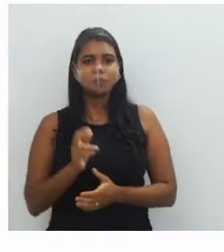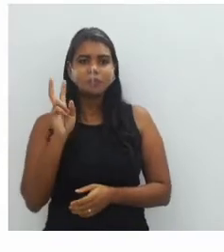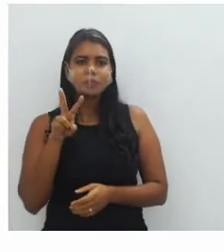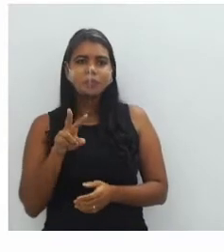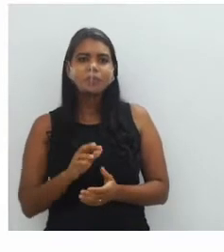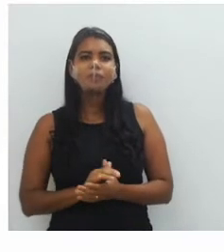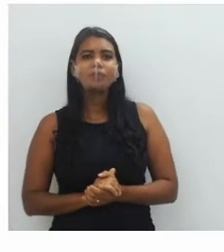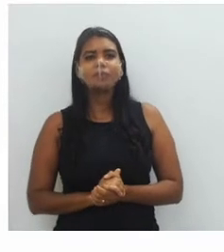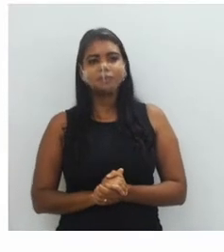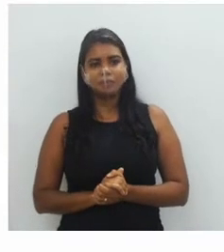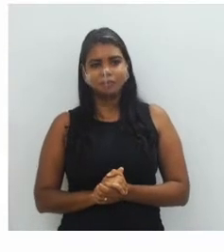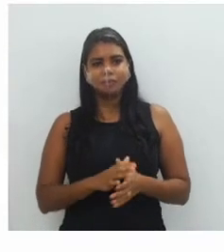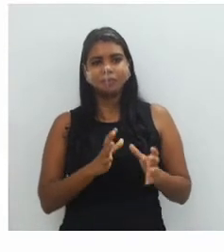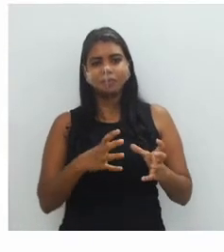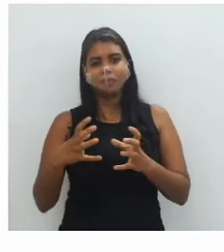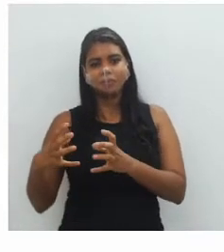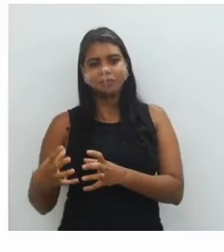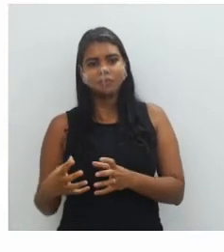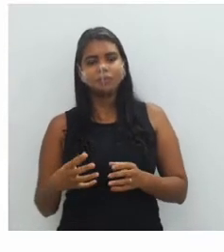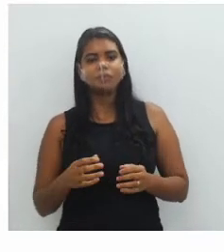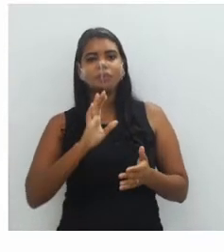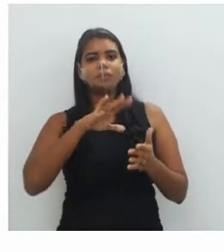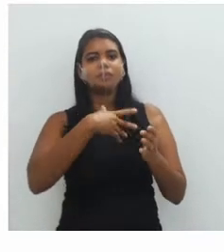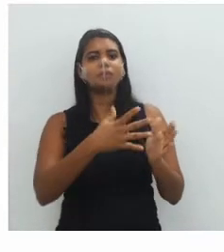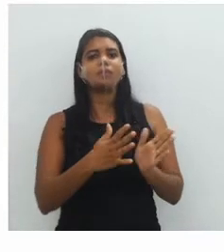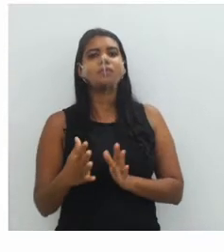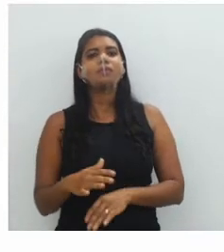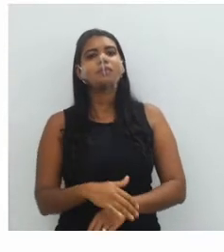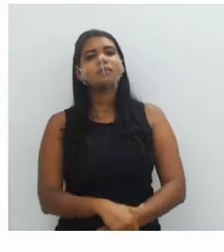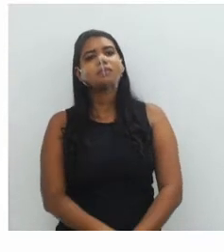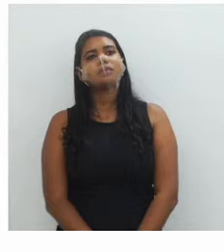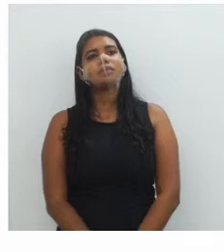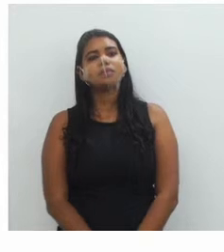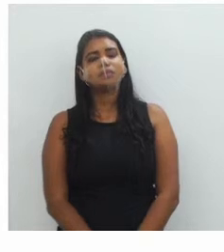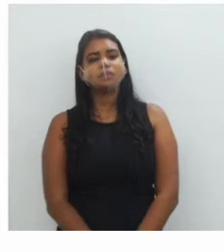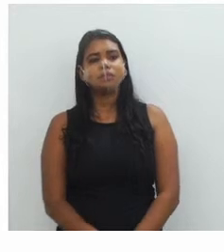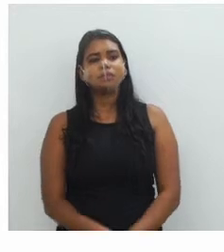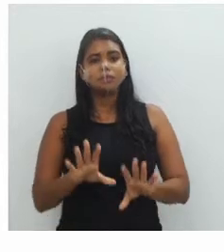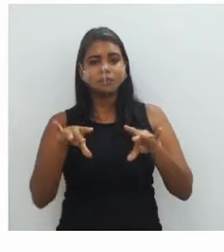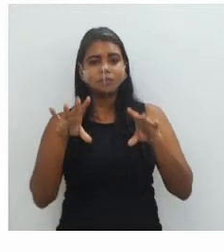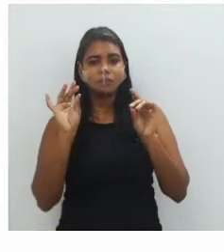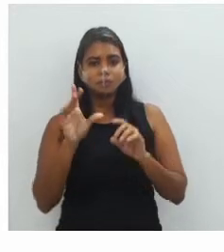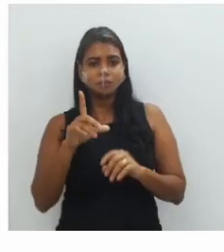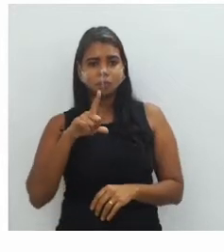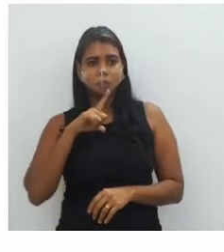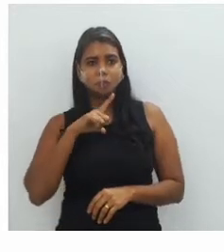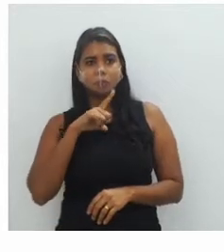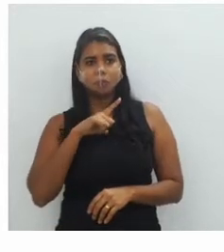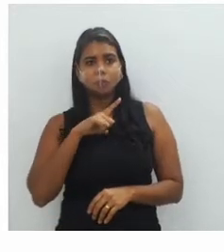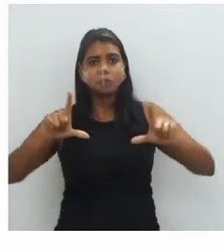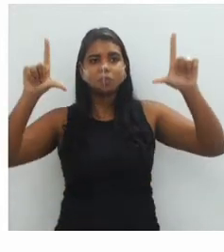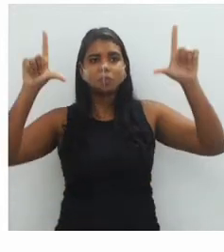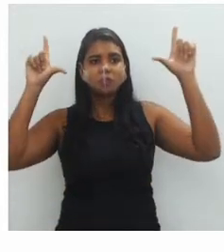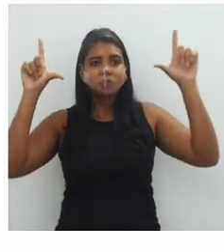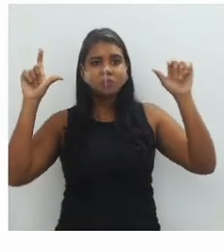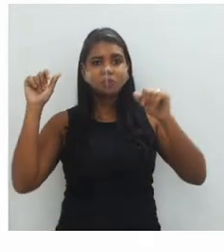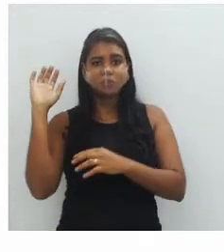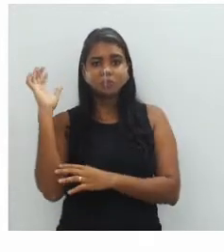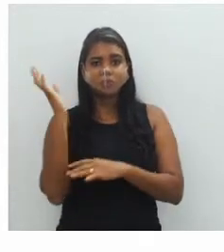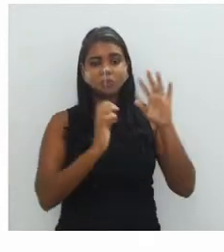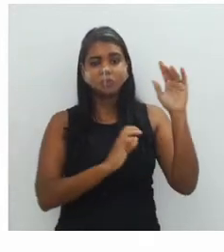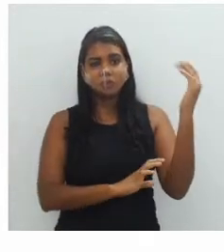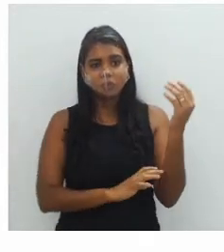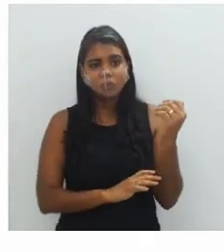um pouquinho desses grupos de textura. Então, olha só! Aqui a gente tem as texturas naturais na tela.